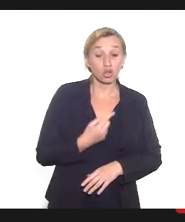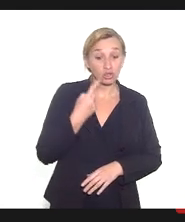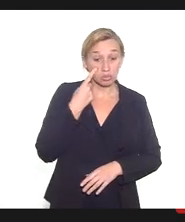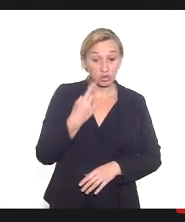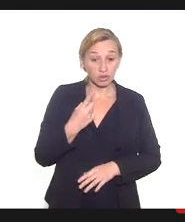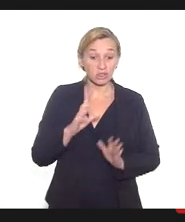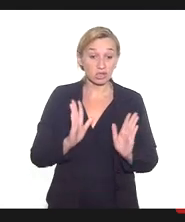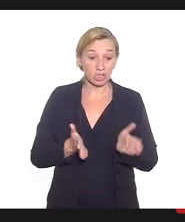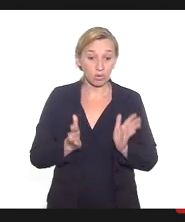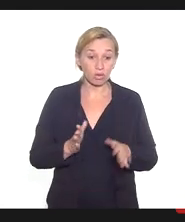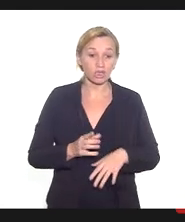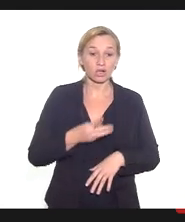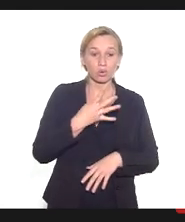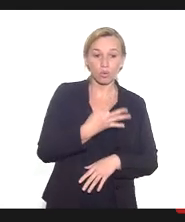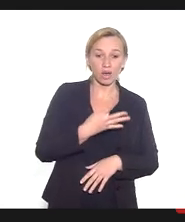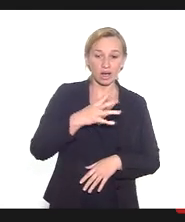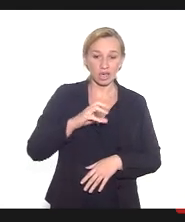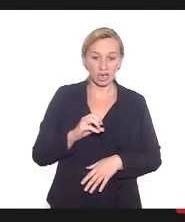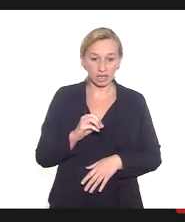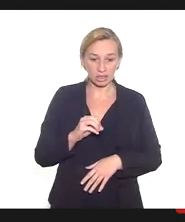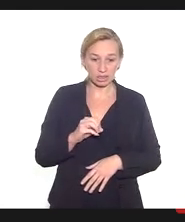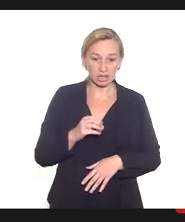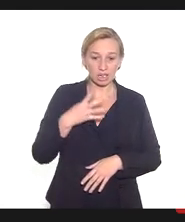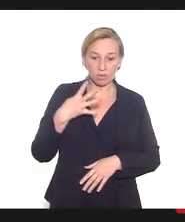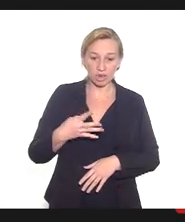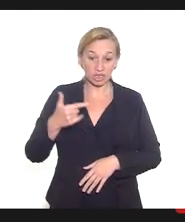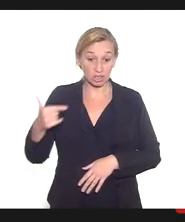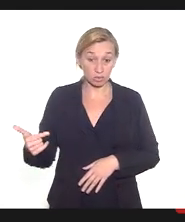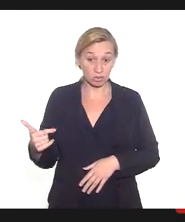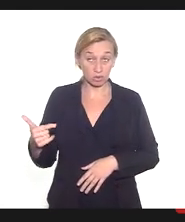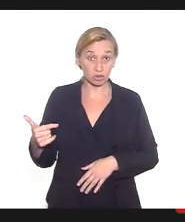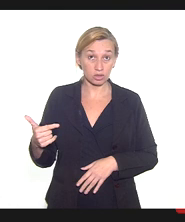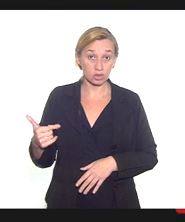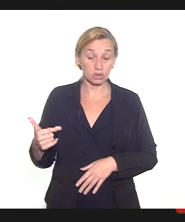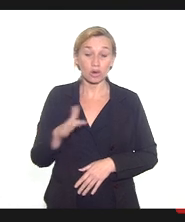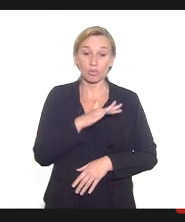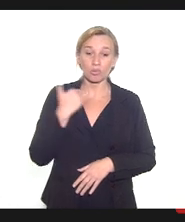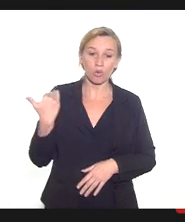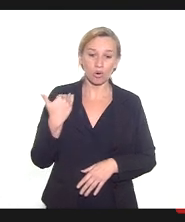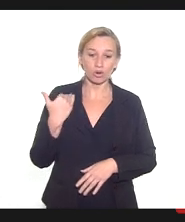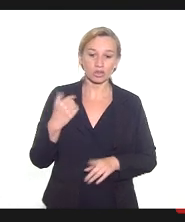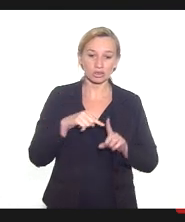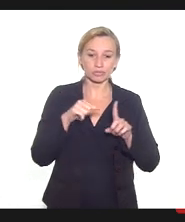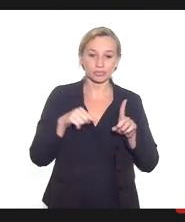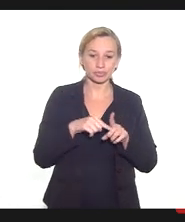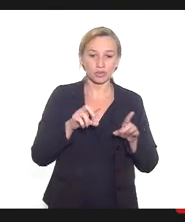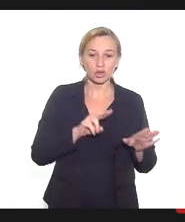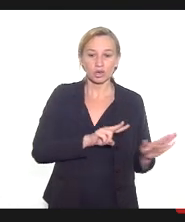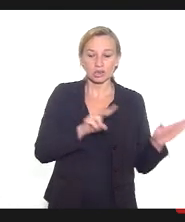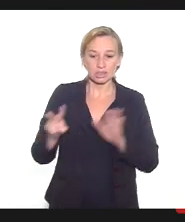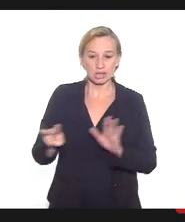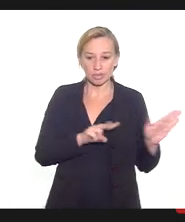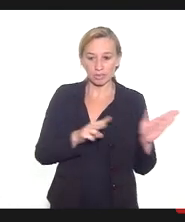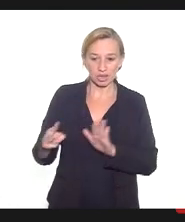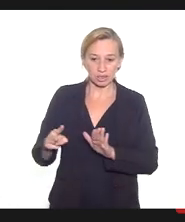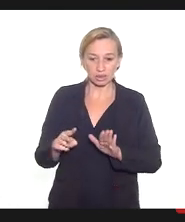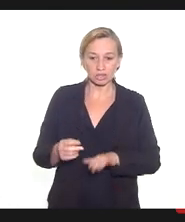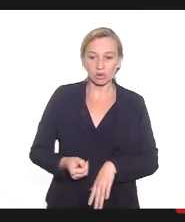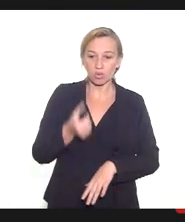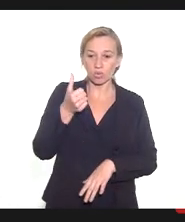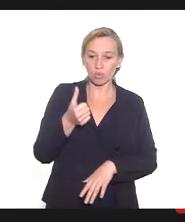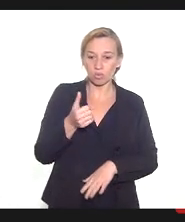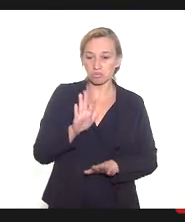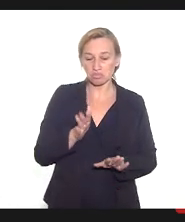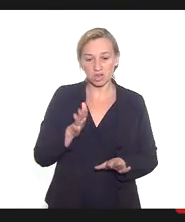situação de cerca de 40 a 42 óbitos maternos por semana, então são quase,